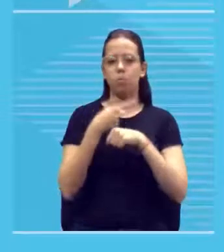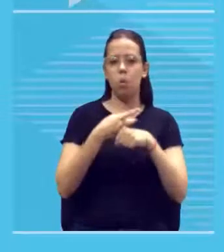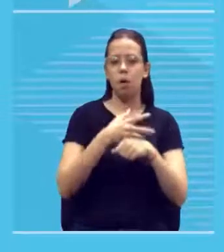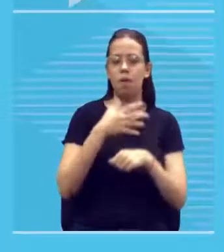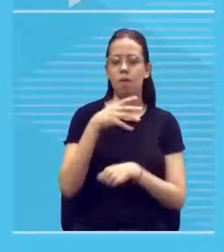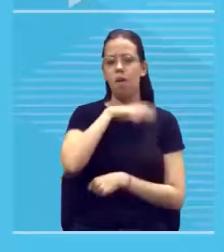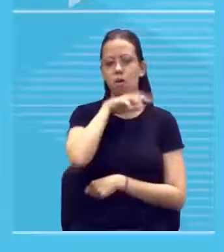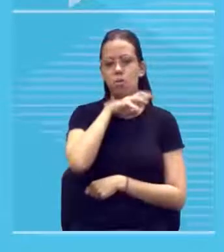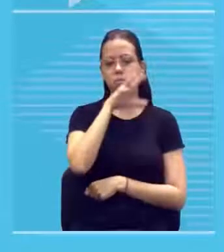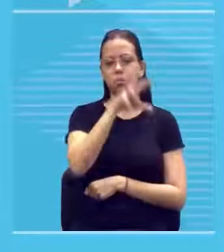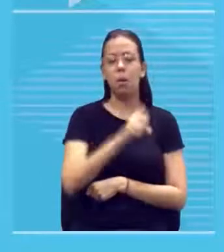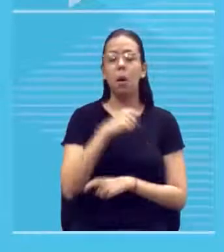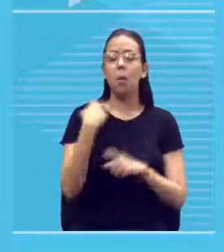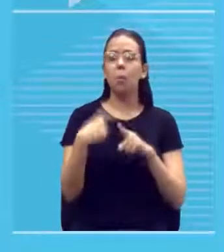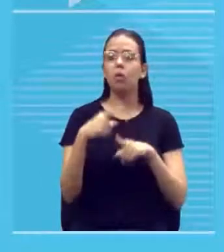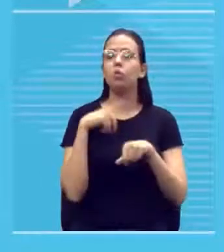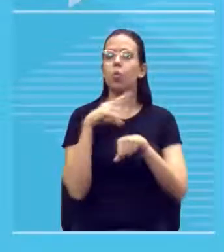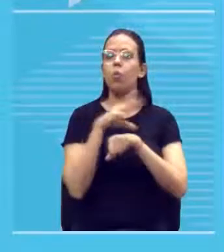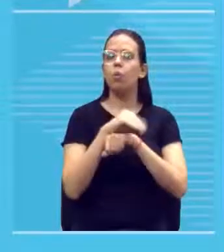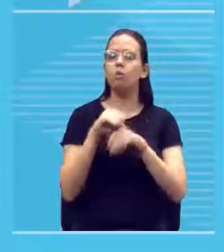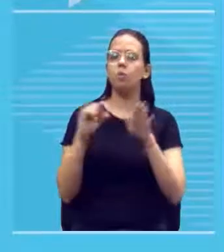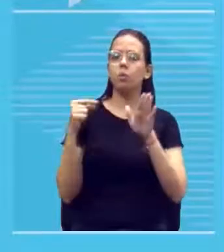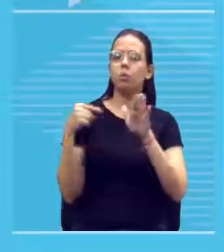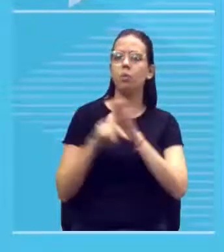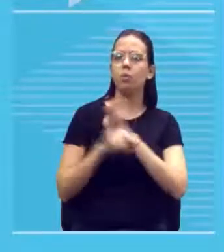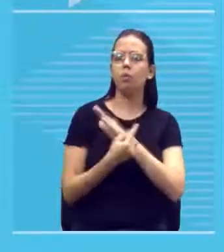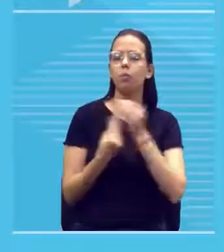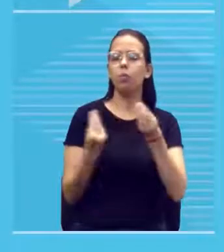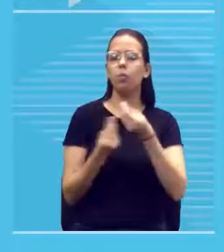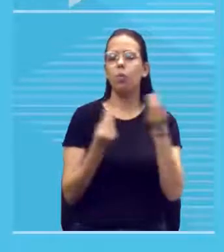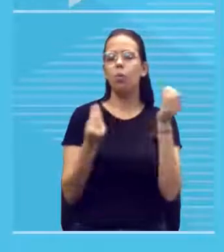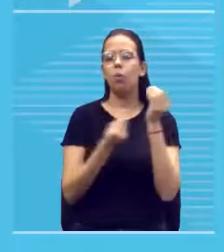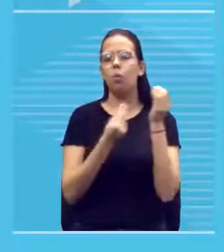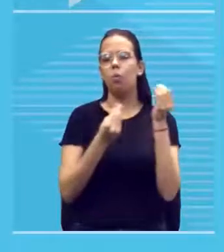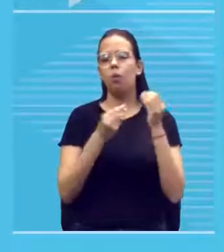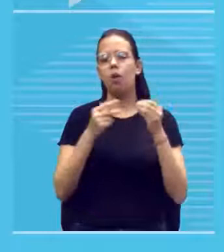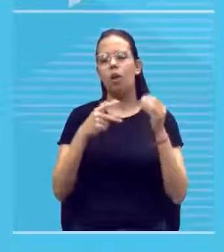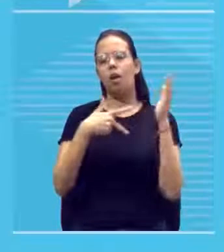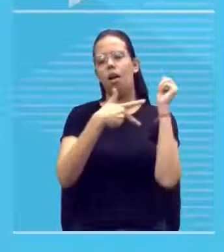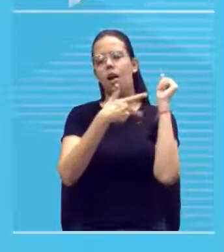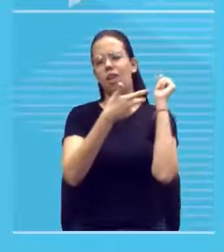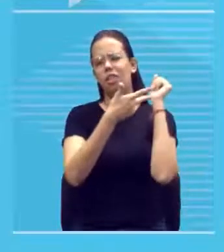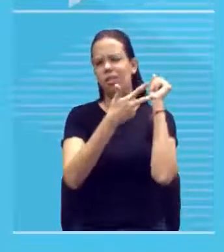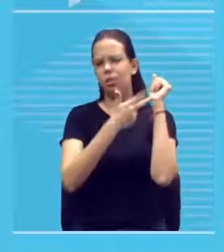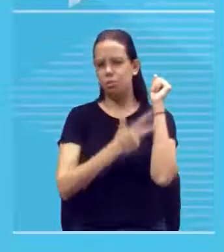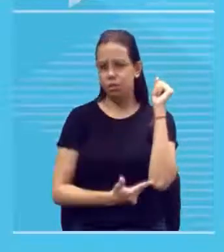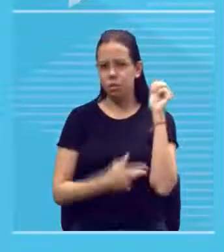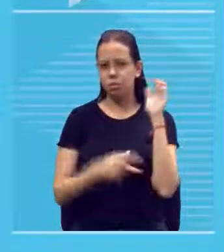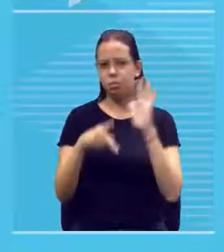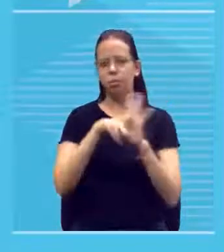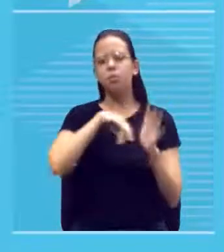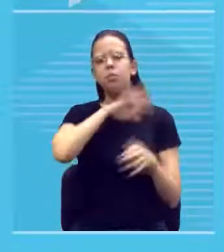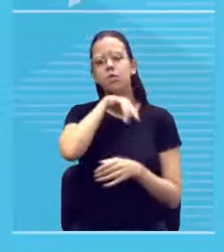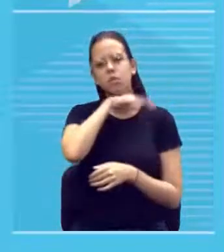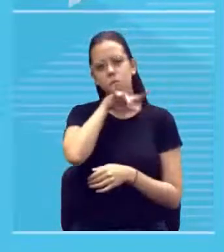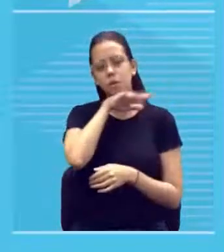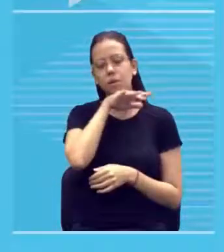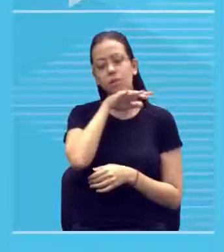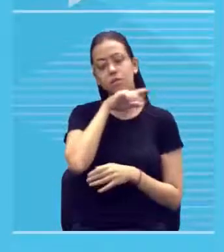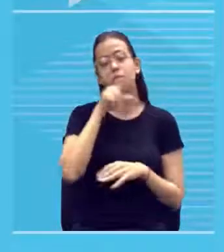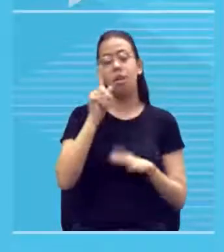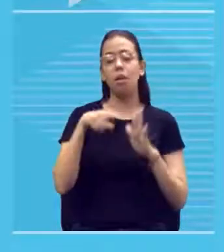conhecimento muito aprofundado da anatomia dos animais pintados lá isso era uma proposta que